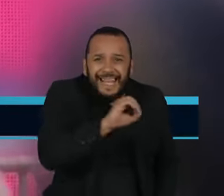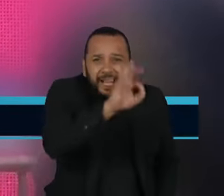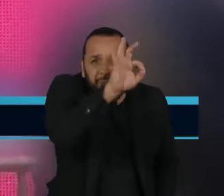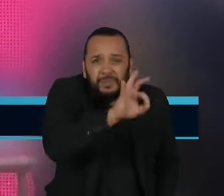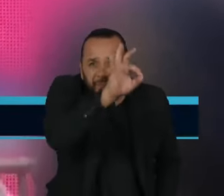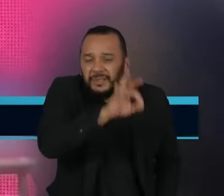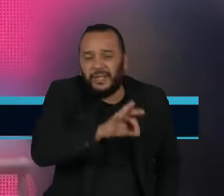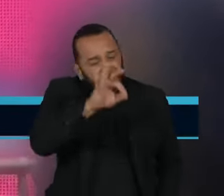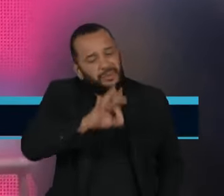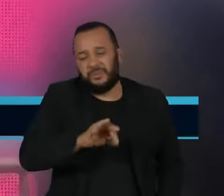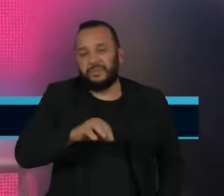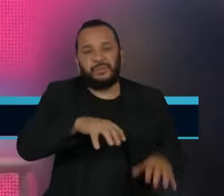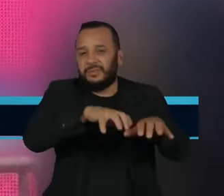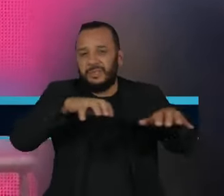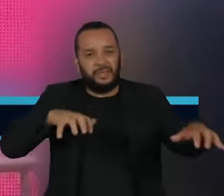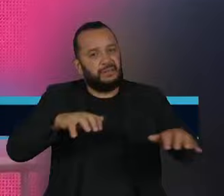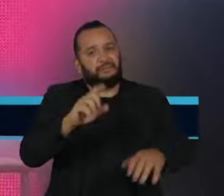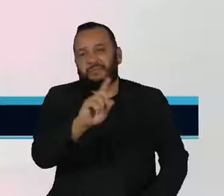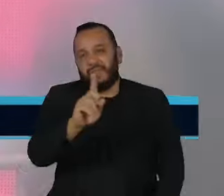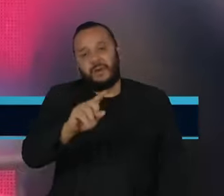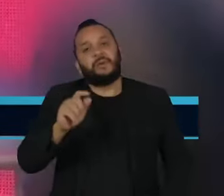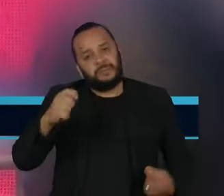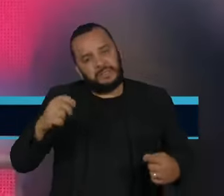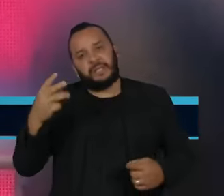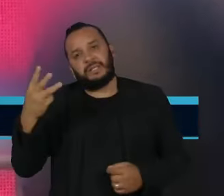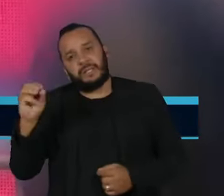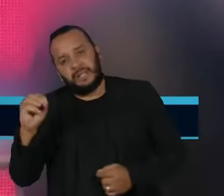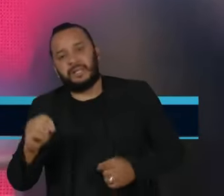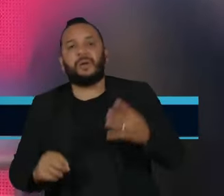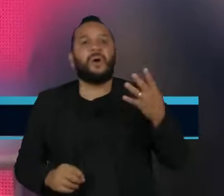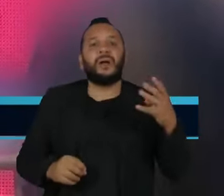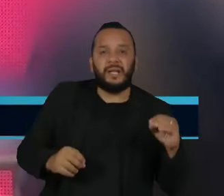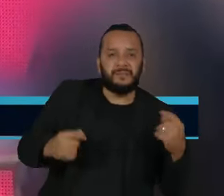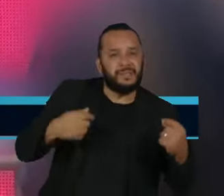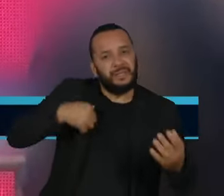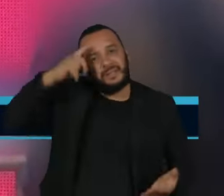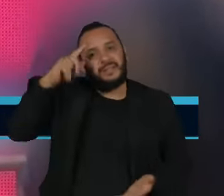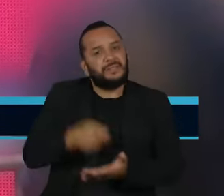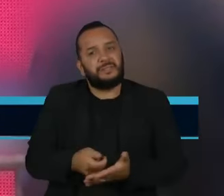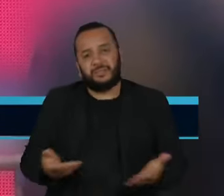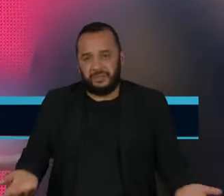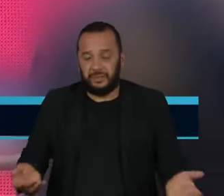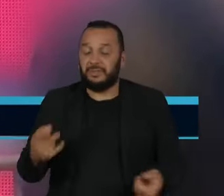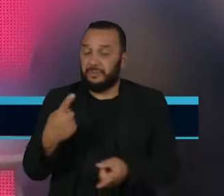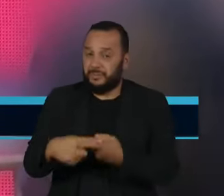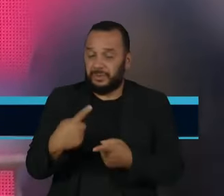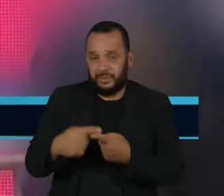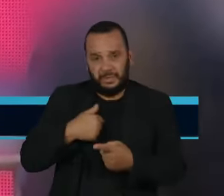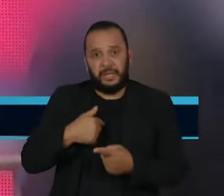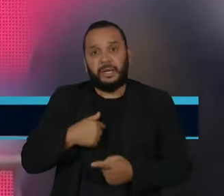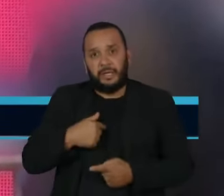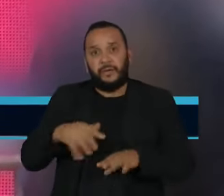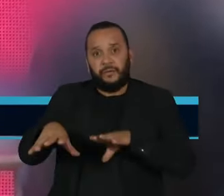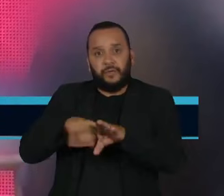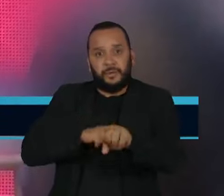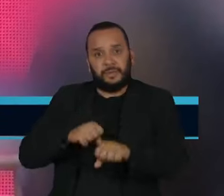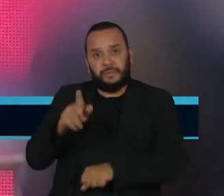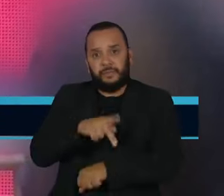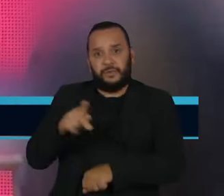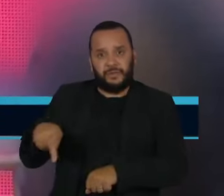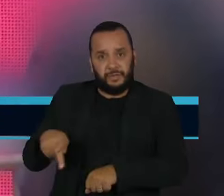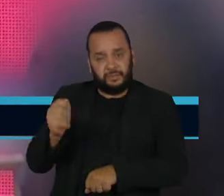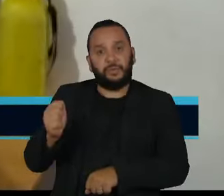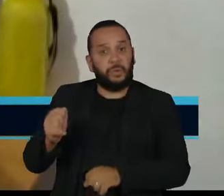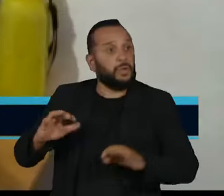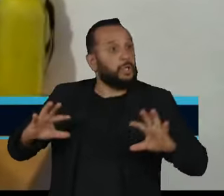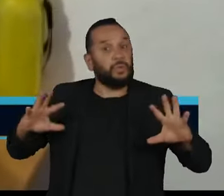então nós vamos definir, vai ser 50%, vai ser 30%. Lembrando que o problema da licenciatura de formação inicial são em todas